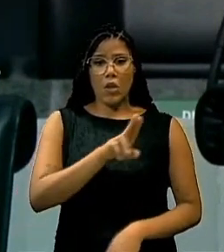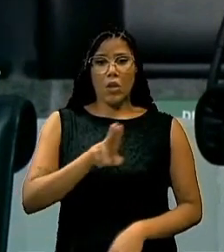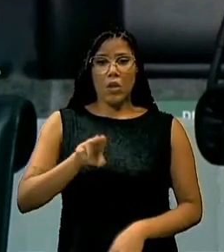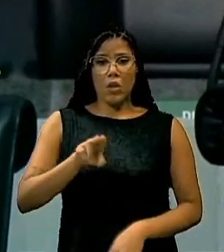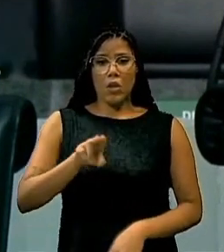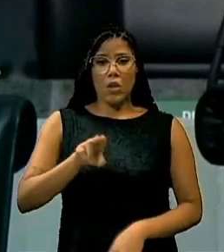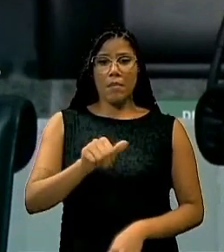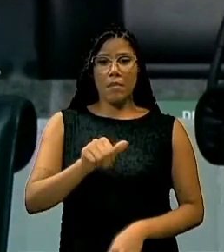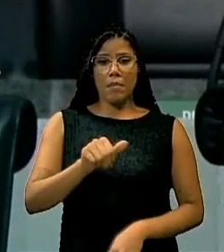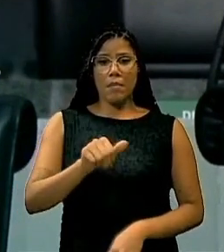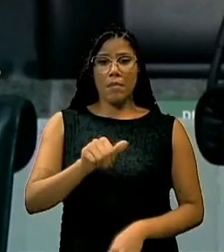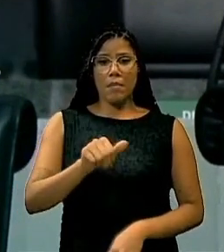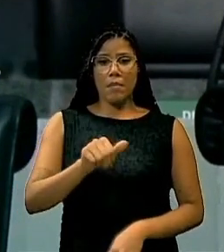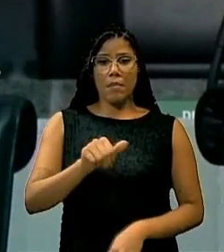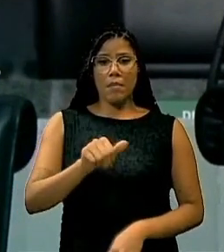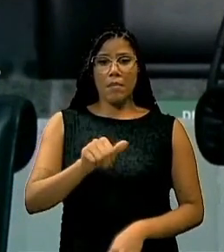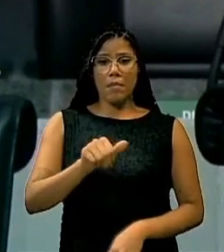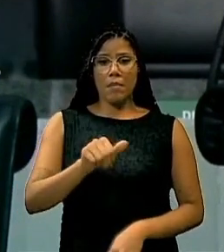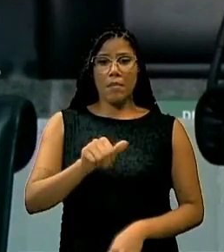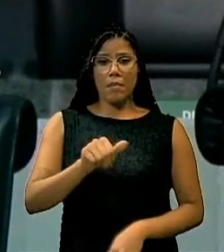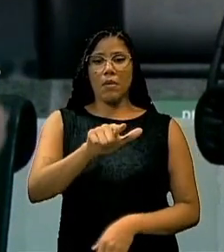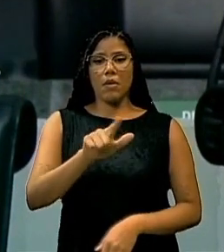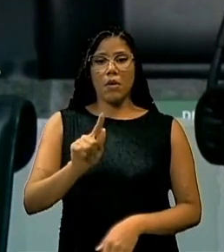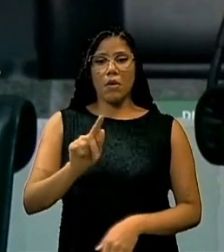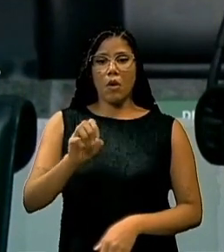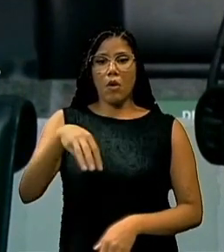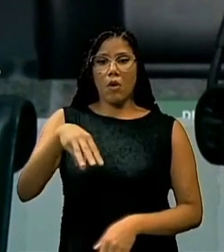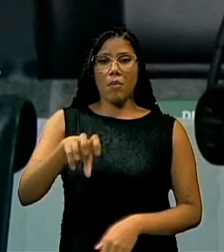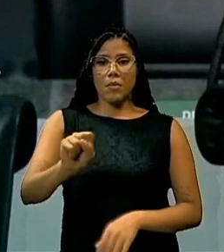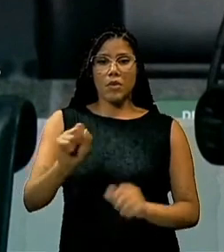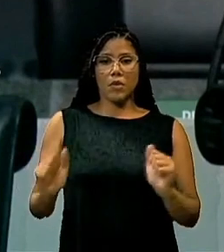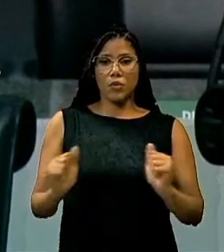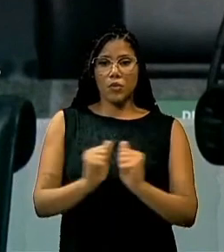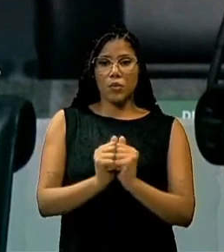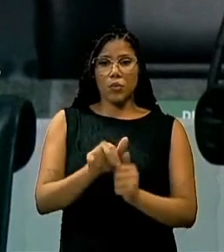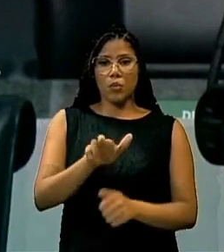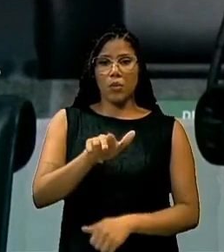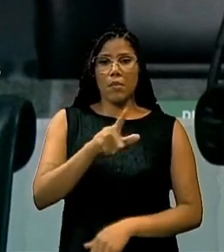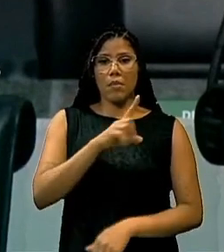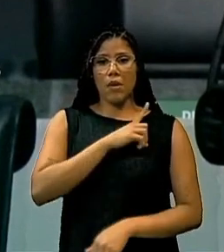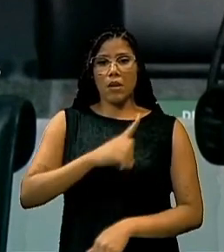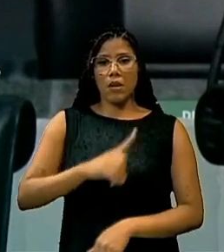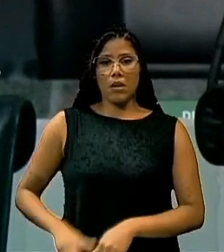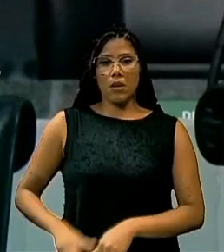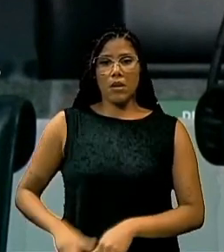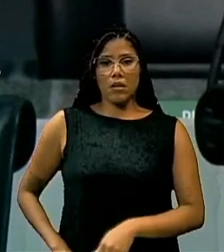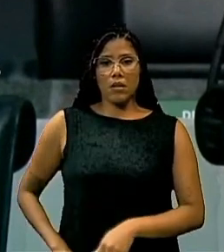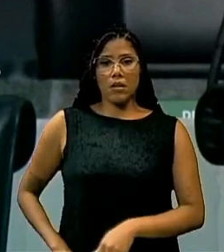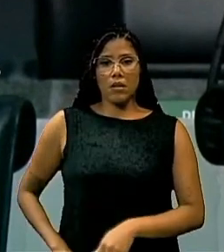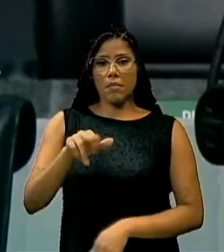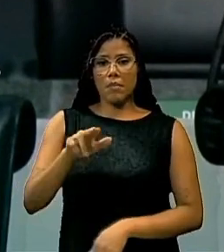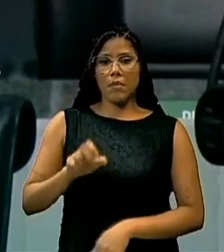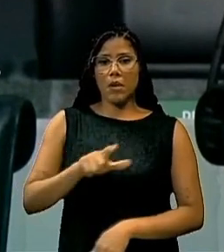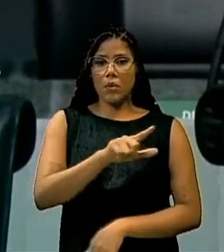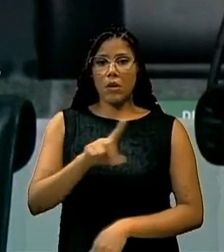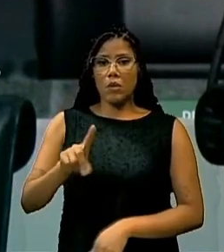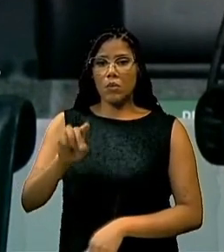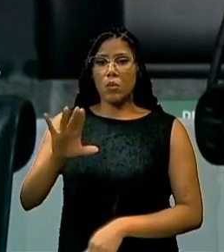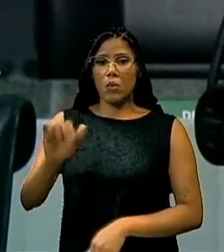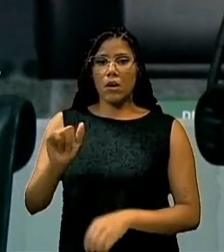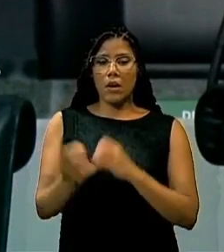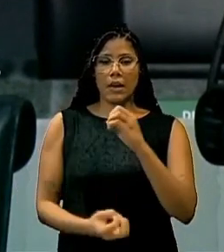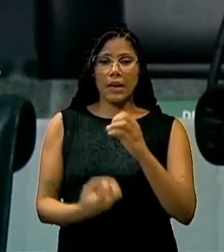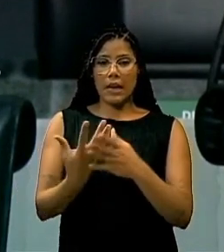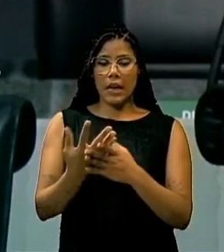deputado federal Aníbal Gomes, que juntamente com seu irmão, deputado Manoel Duca, criaram uma